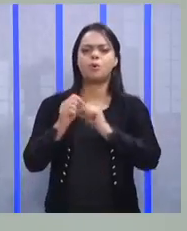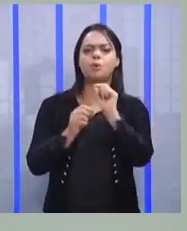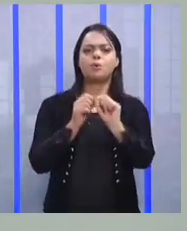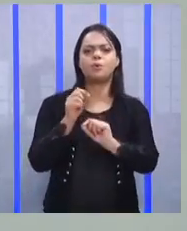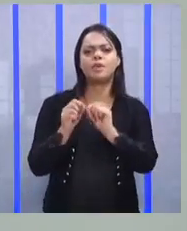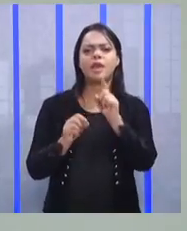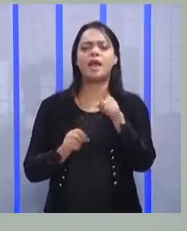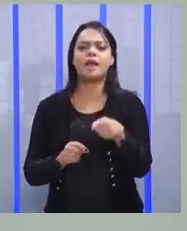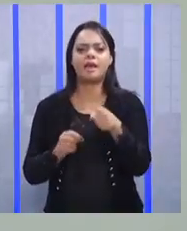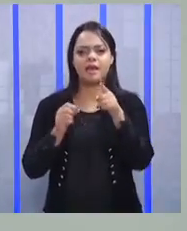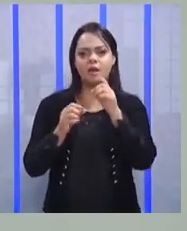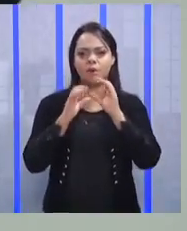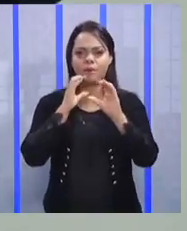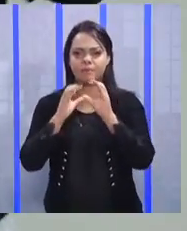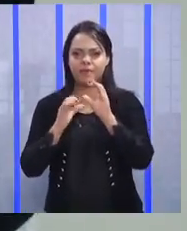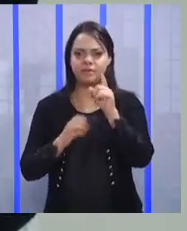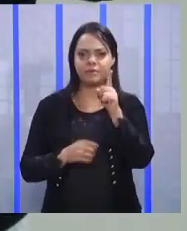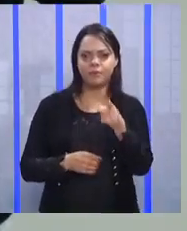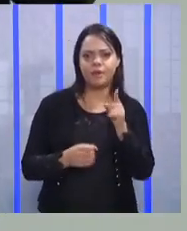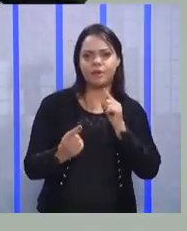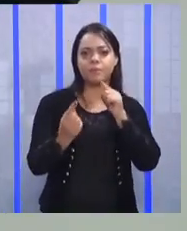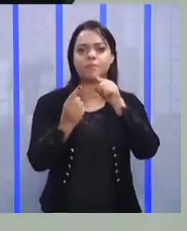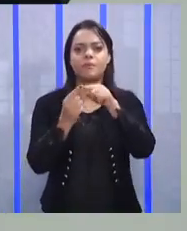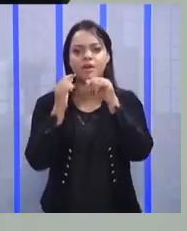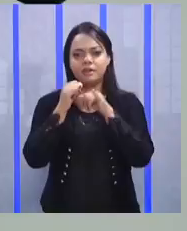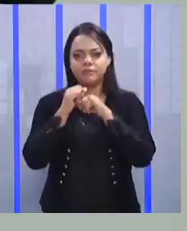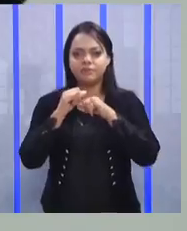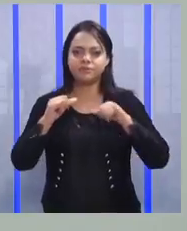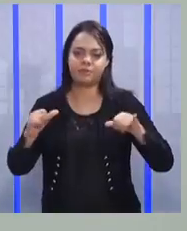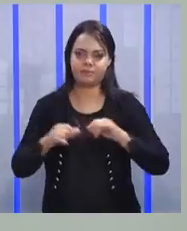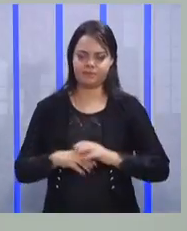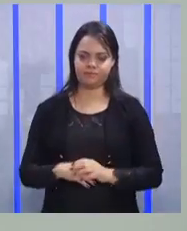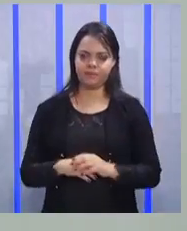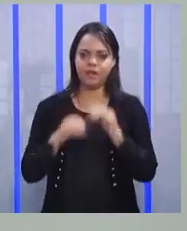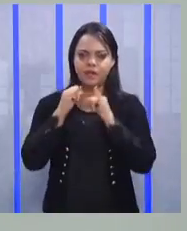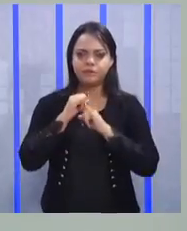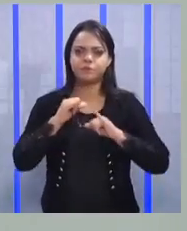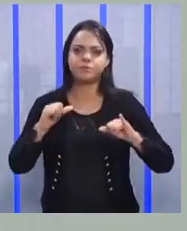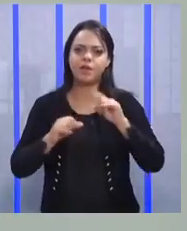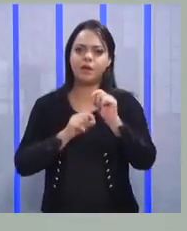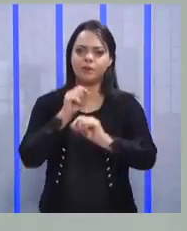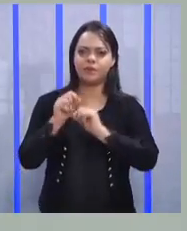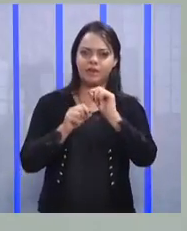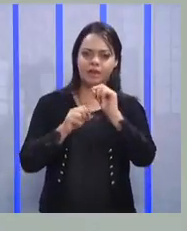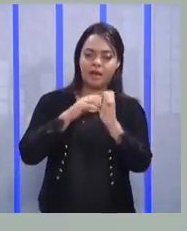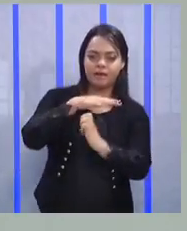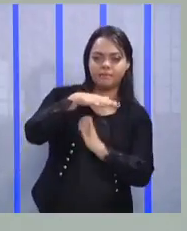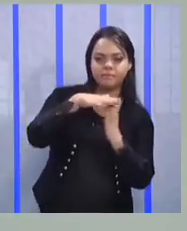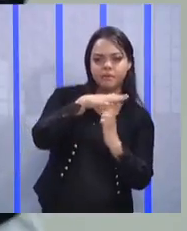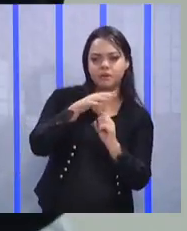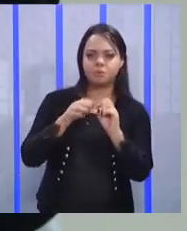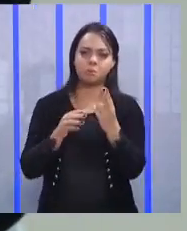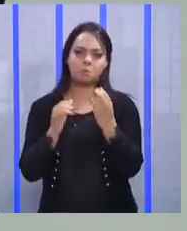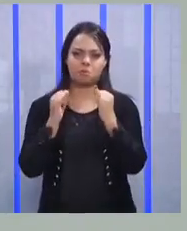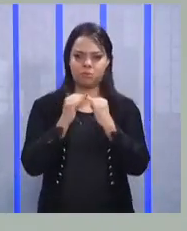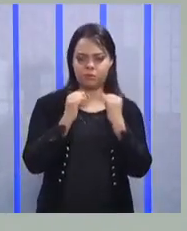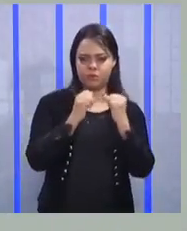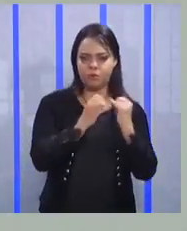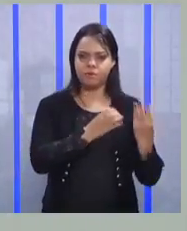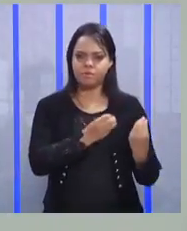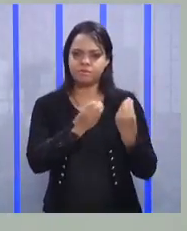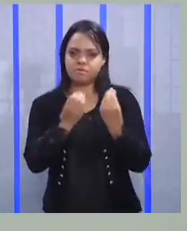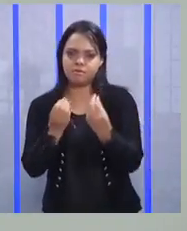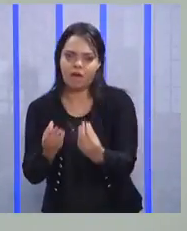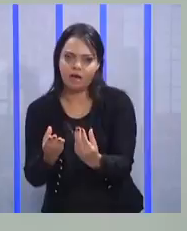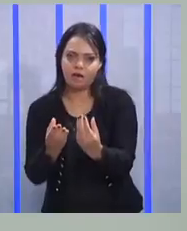informação. A informação é o que a empresa ou a instituição oferece para o funcionário,